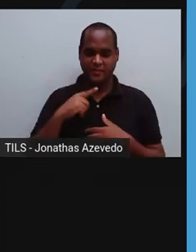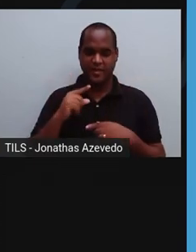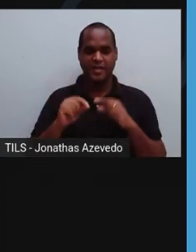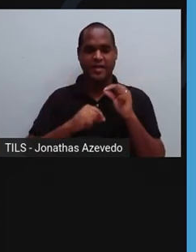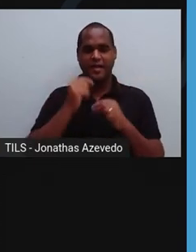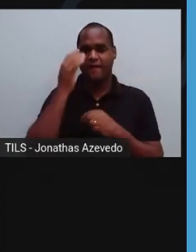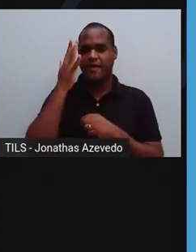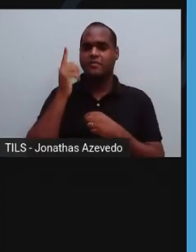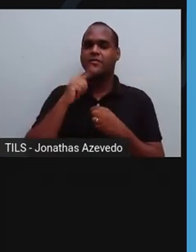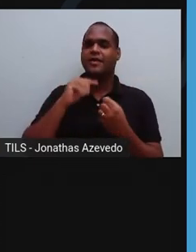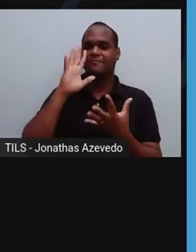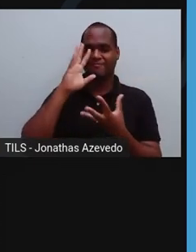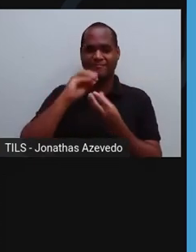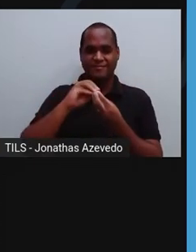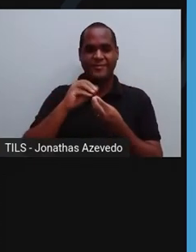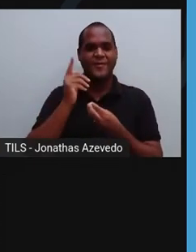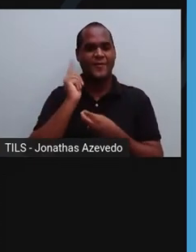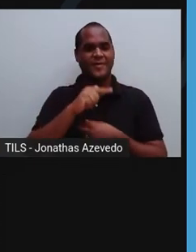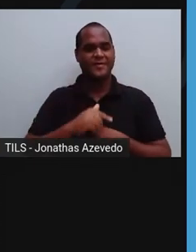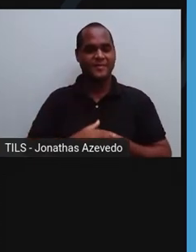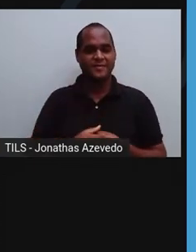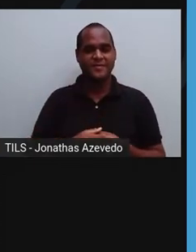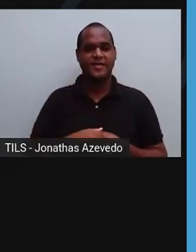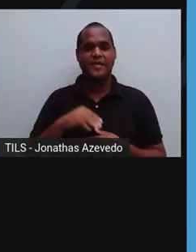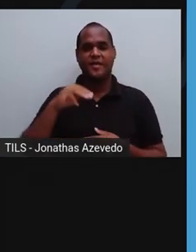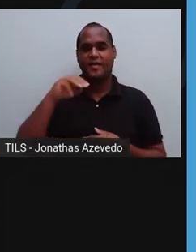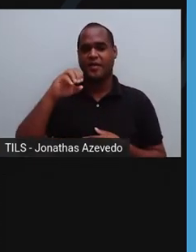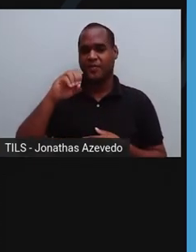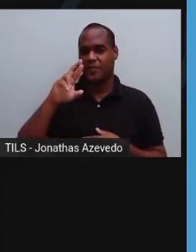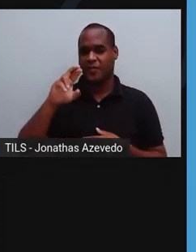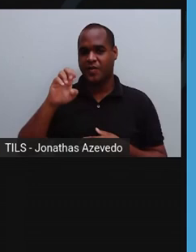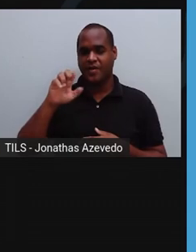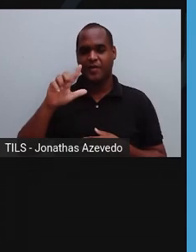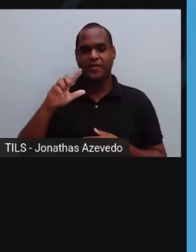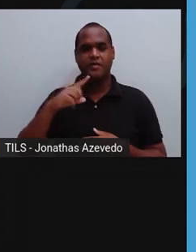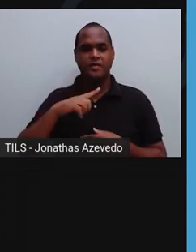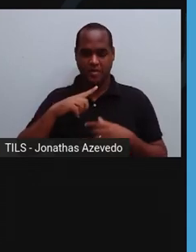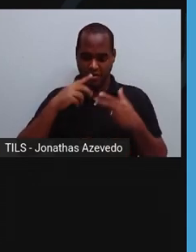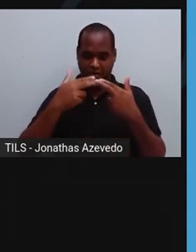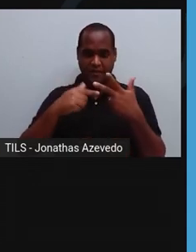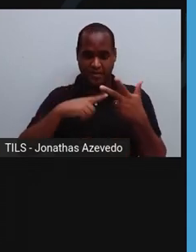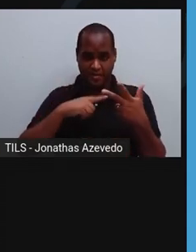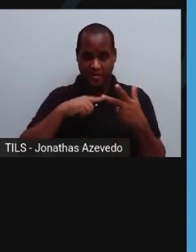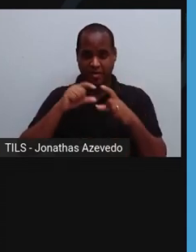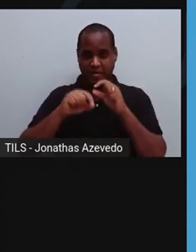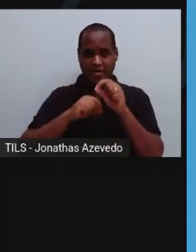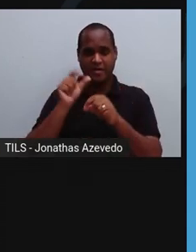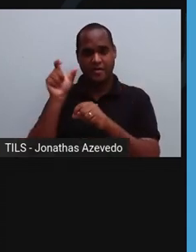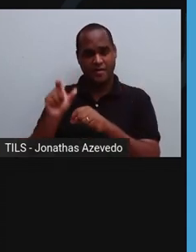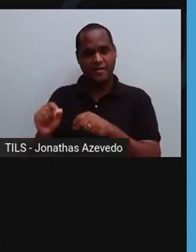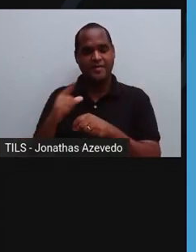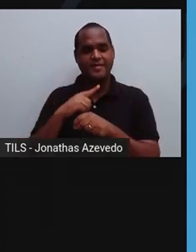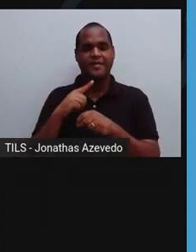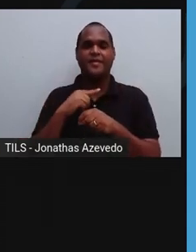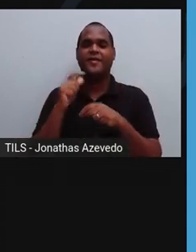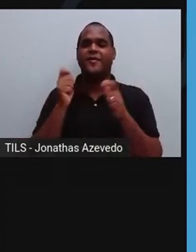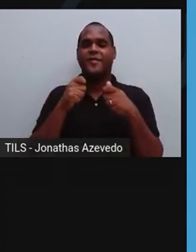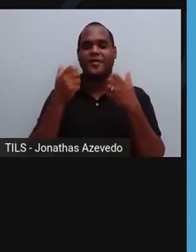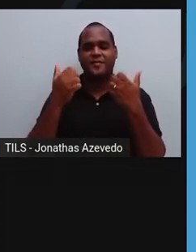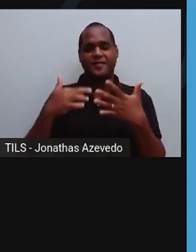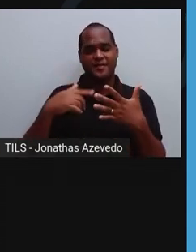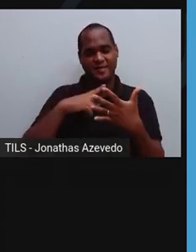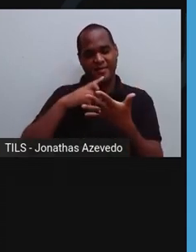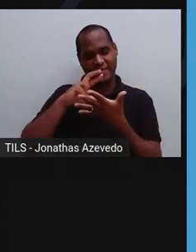de identificar. Morel É outro fungo muito característico devido ao seu formato, neste caso